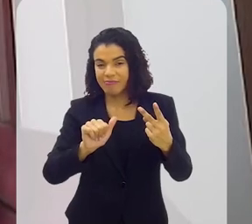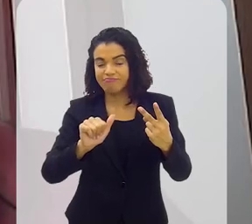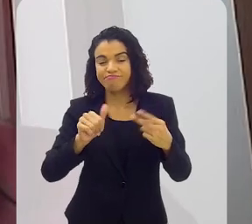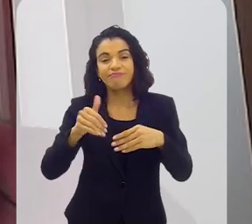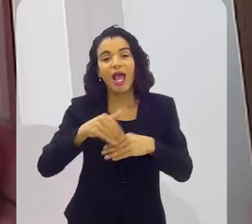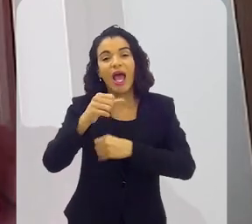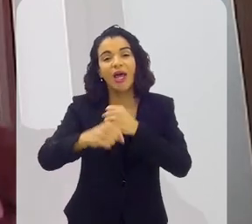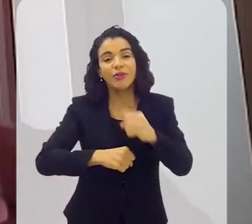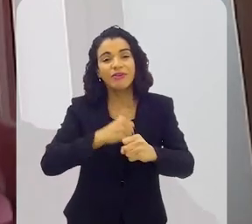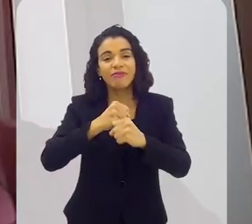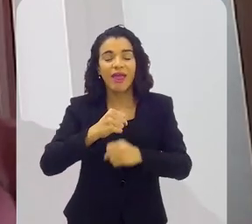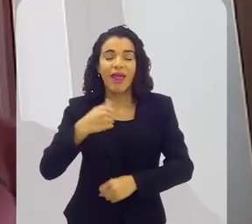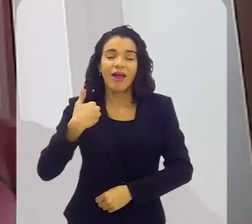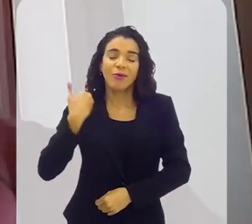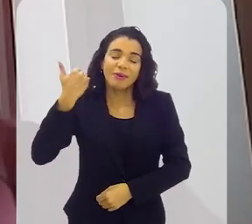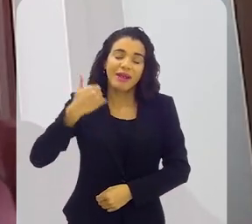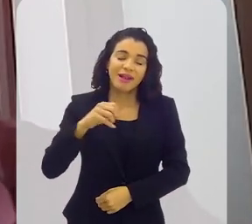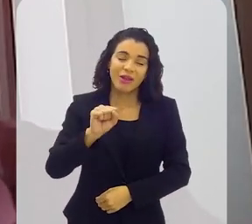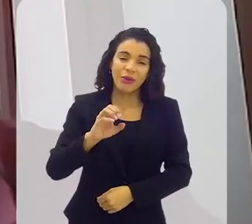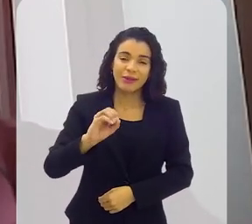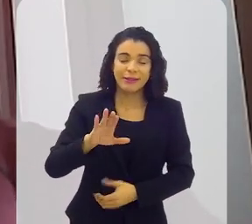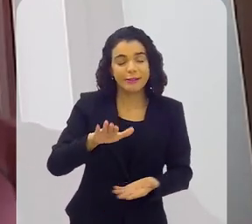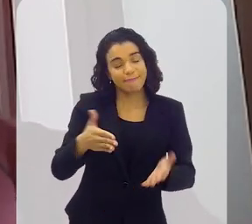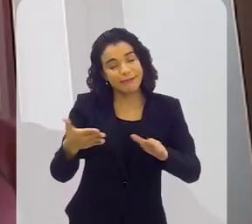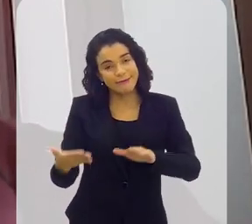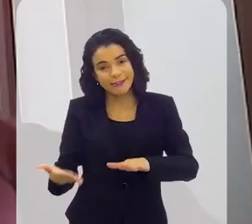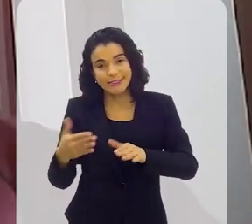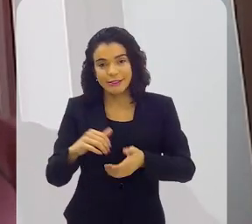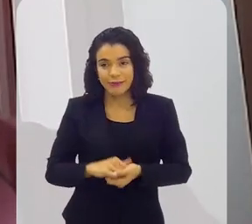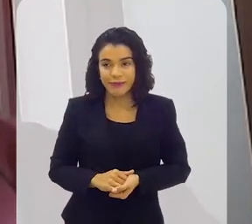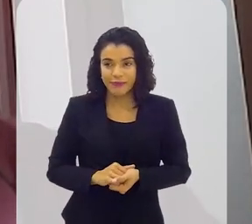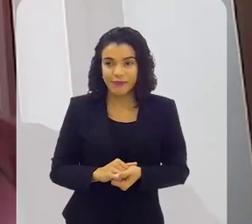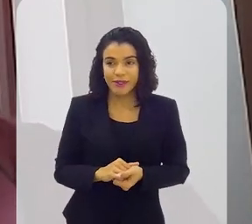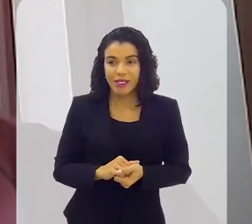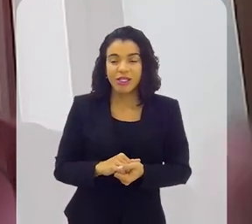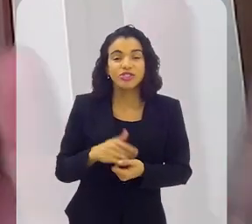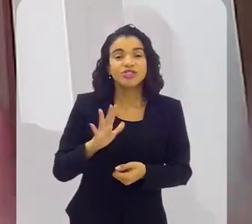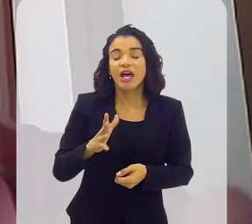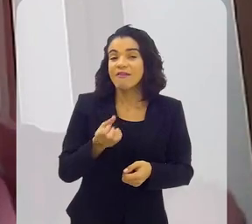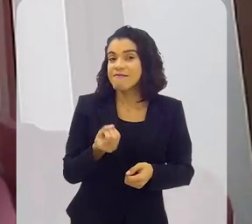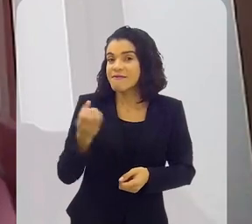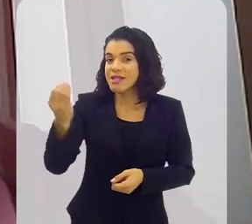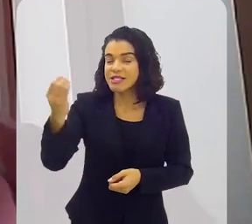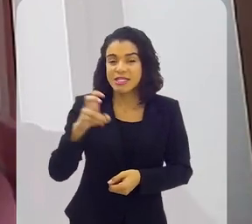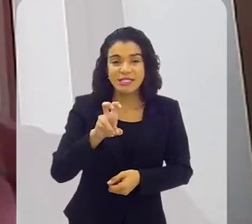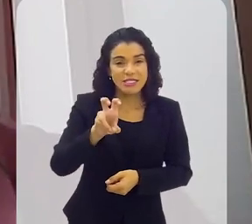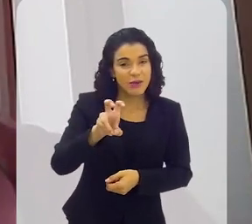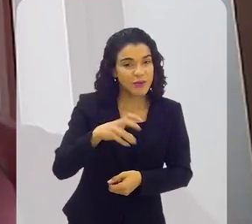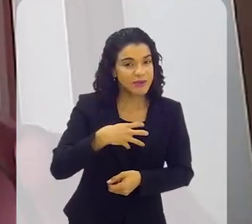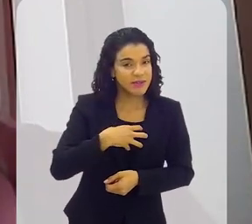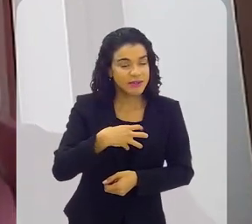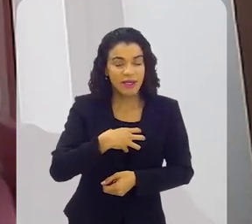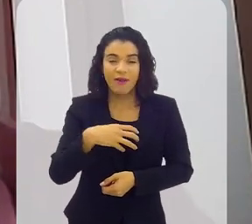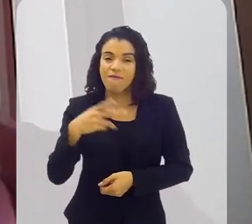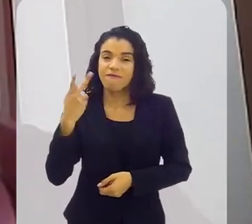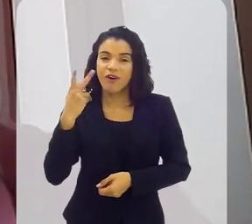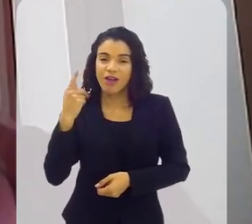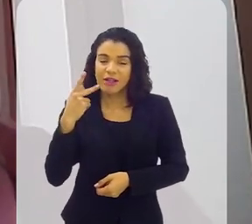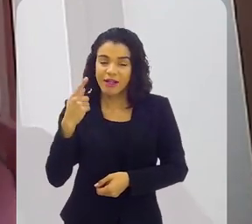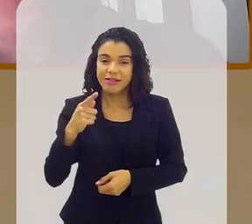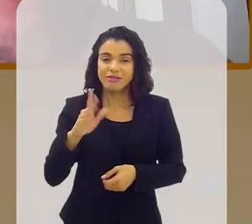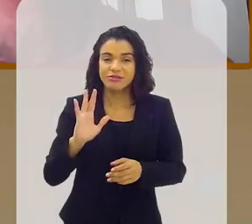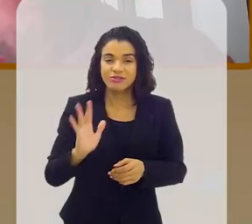E o lançamento do fundo acabou se tornando numa turnê de lançamento. Já fiz cinco aqui no Rio, fiz em Salvador, fiz em